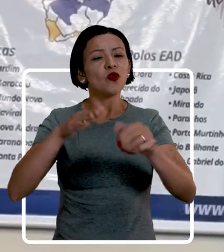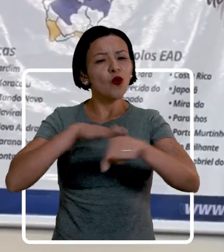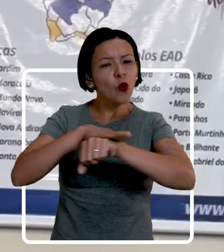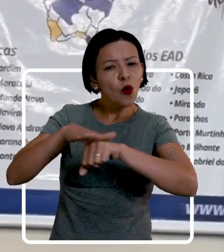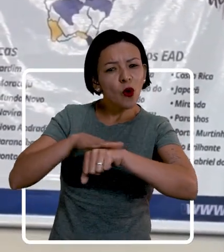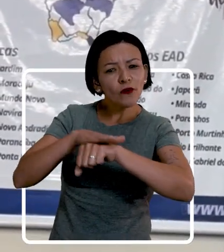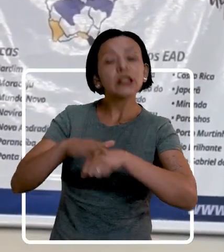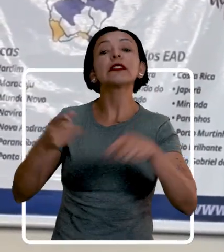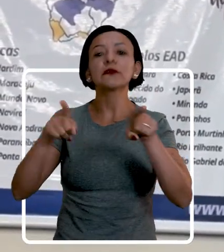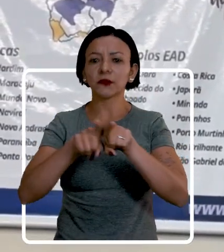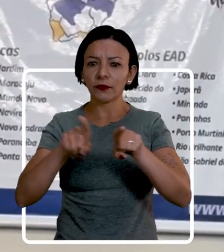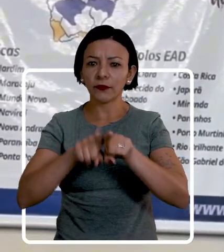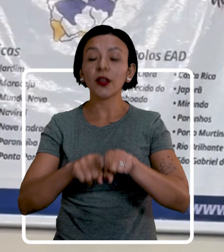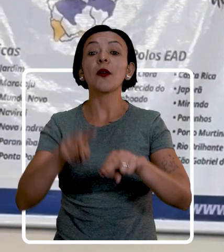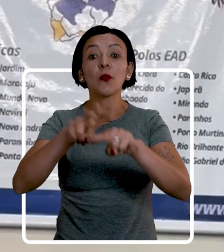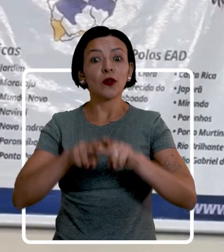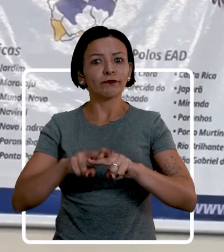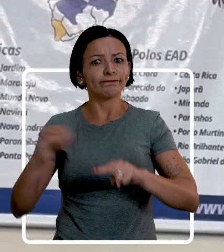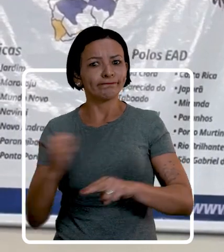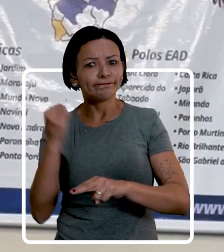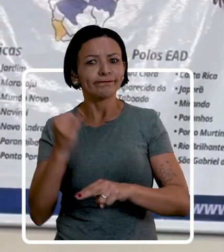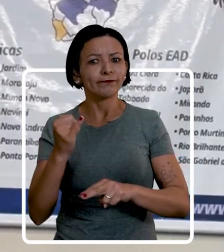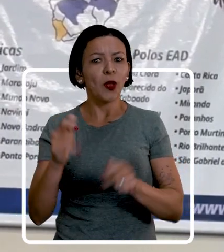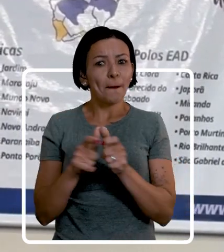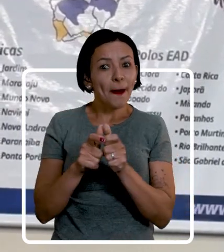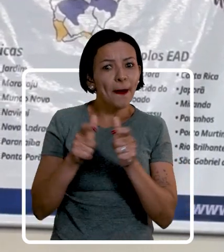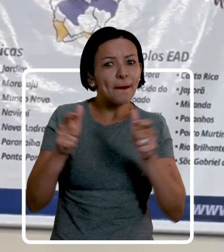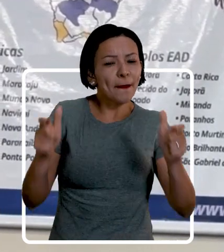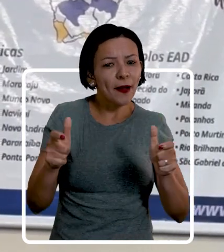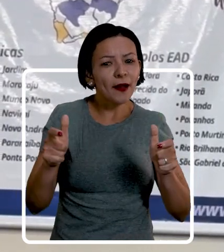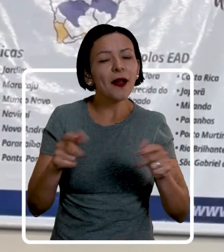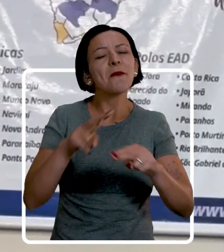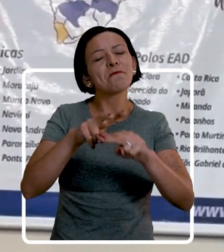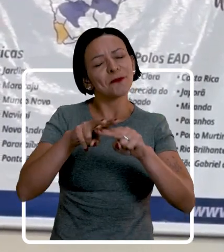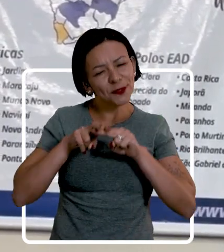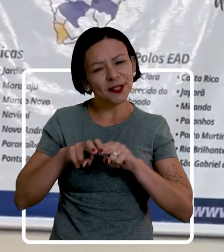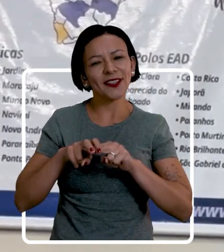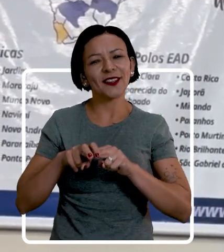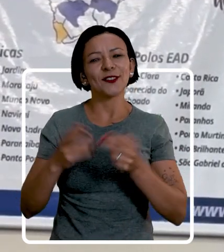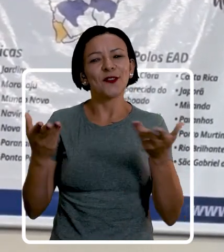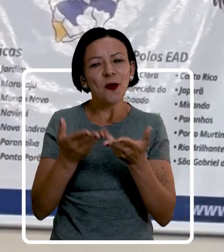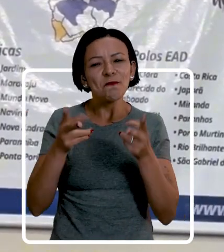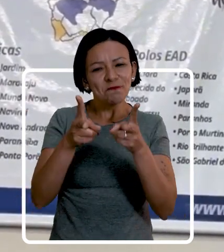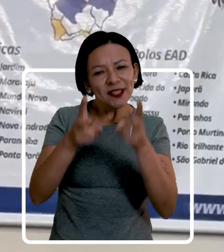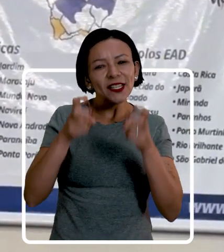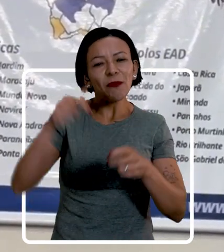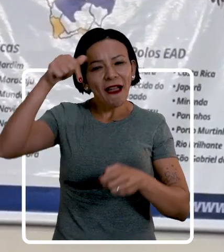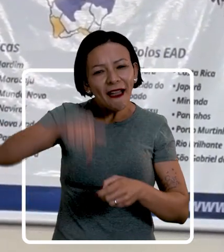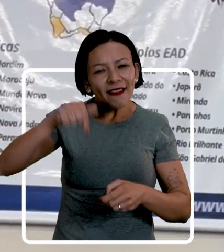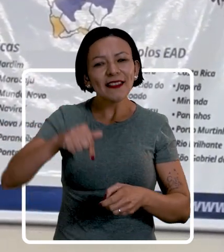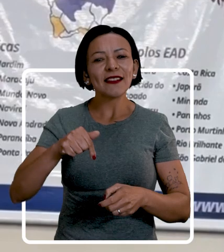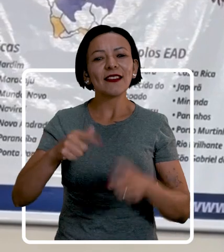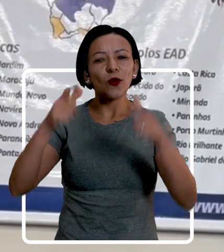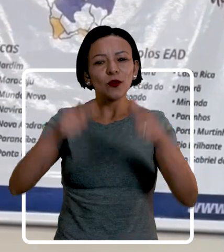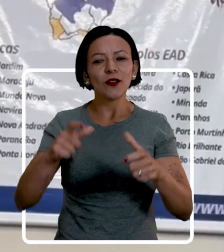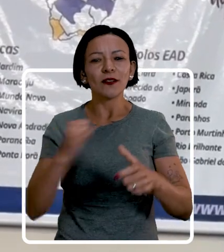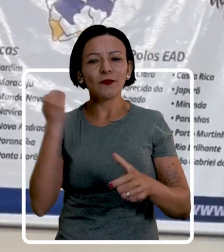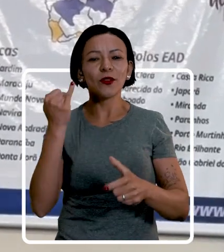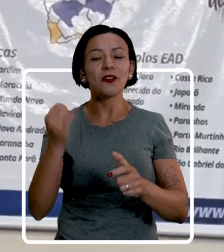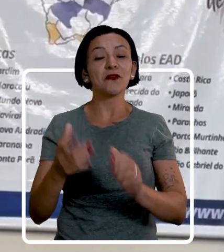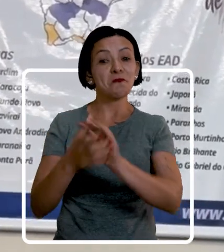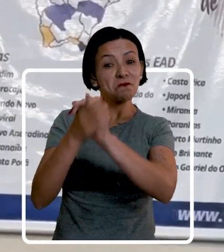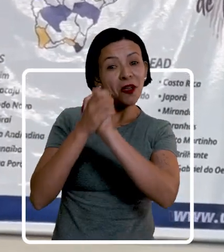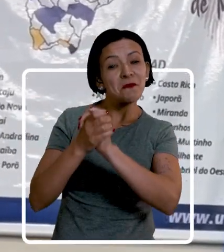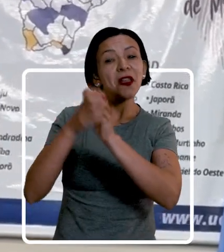anterior também é. Então tudo é potência. Então eu acho que é isso. E acho importante fazer isso.